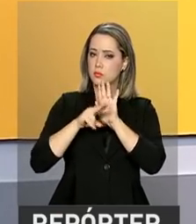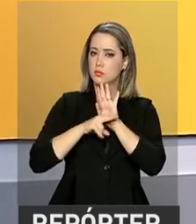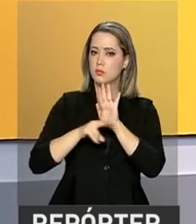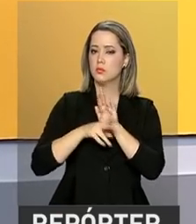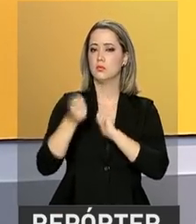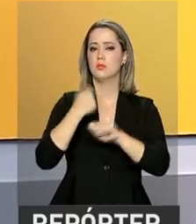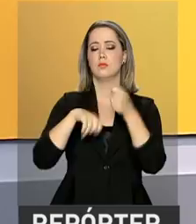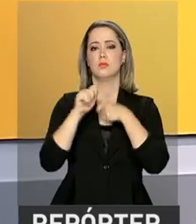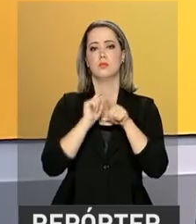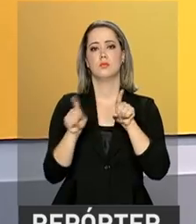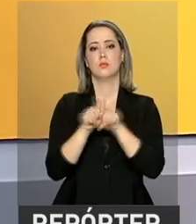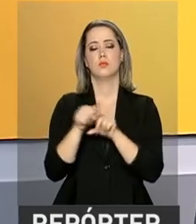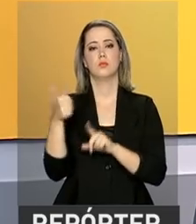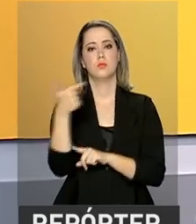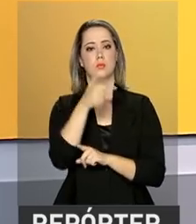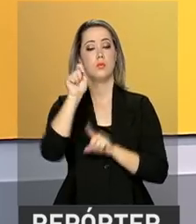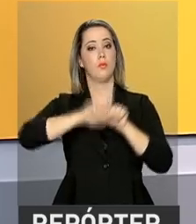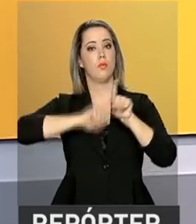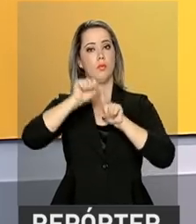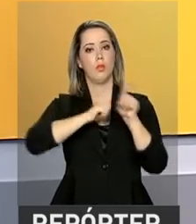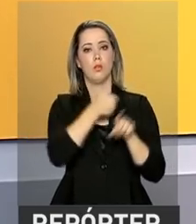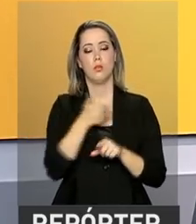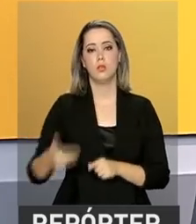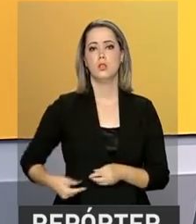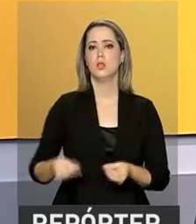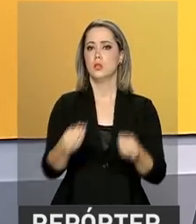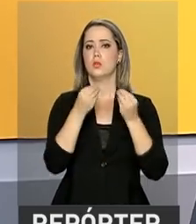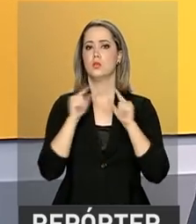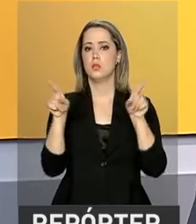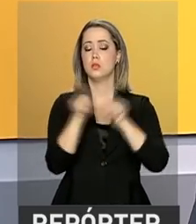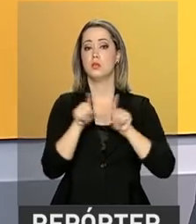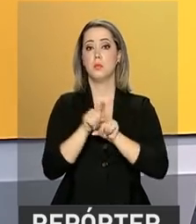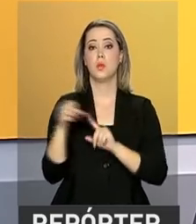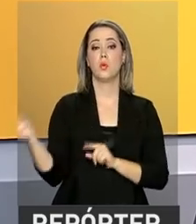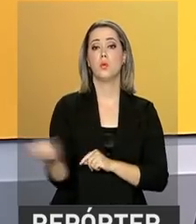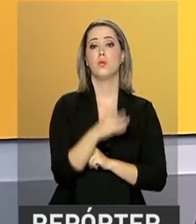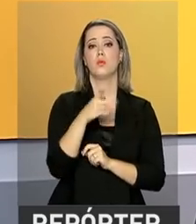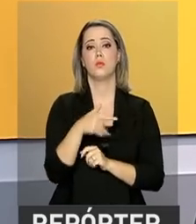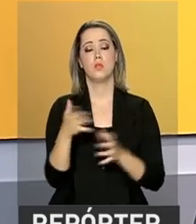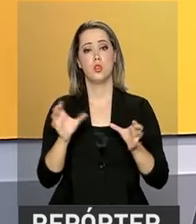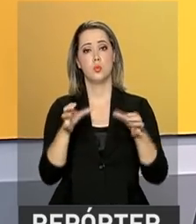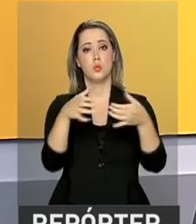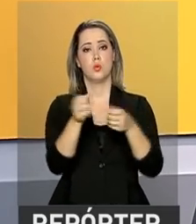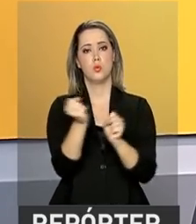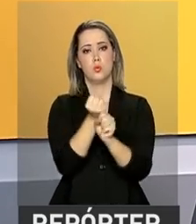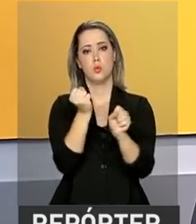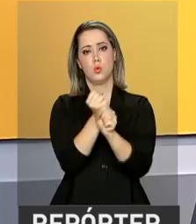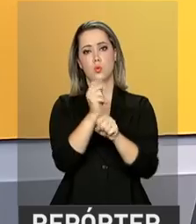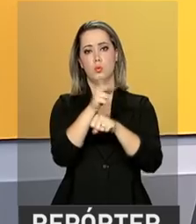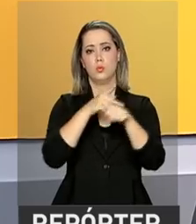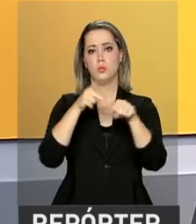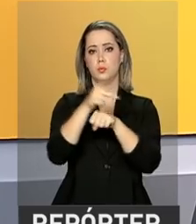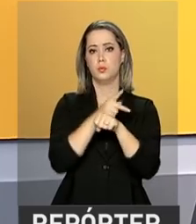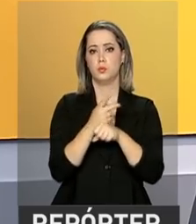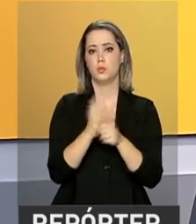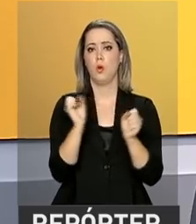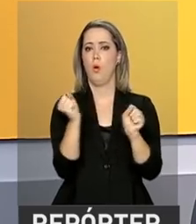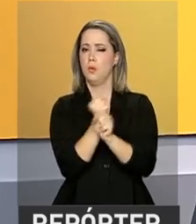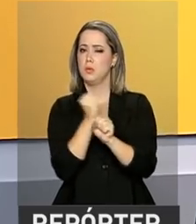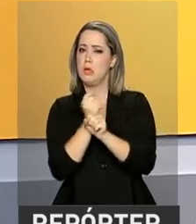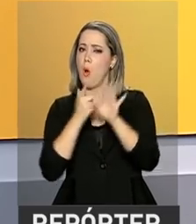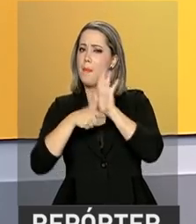econômica, esses 12 meses de governo trouxeram também novidades para o setor de infraestrutura do país.